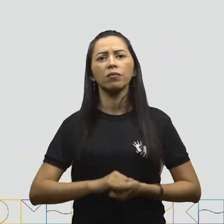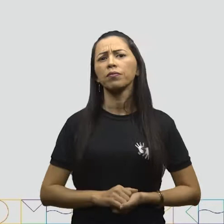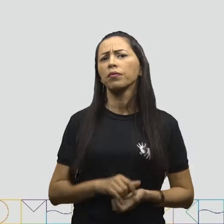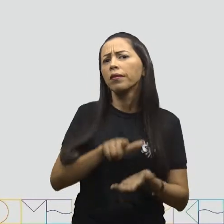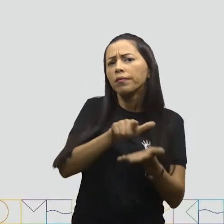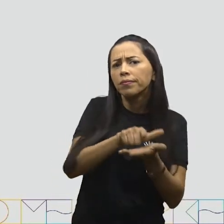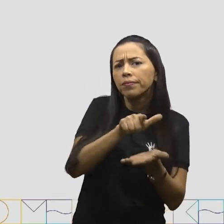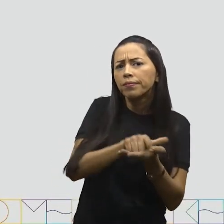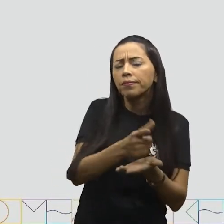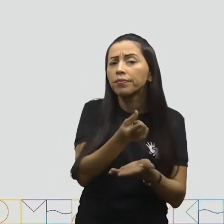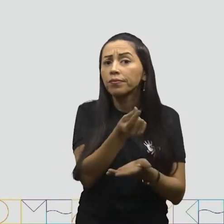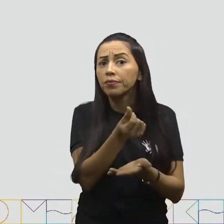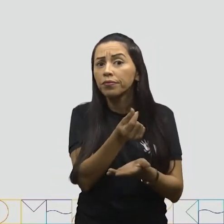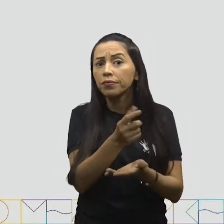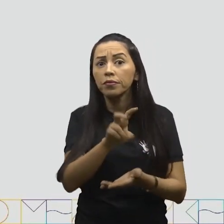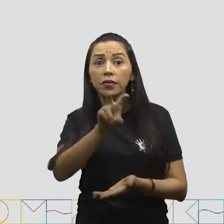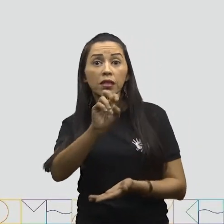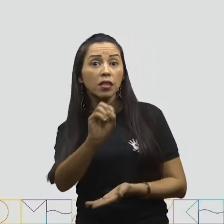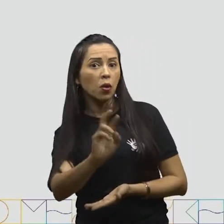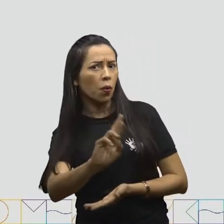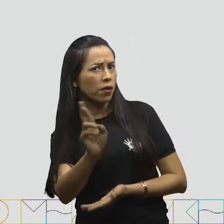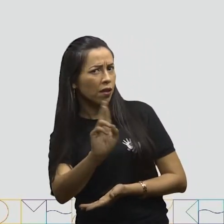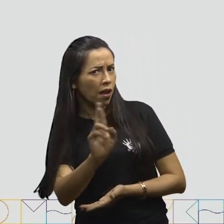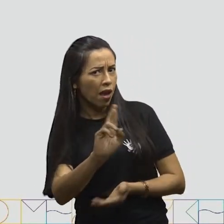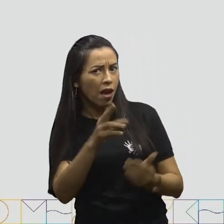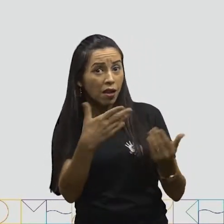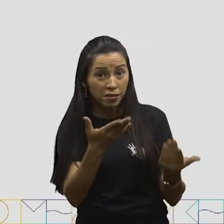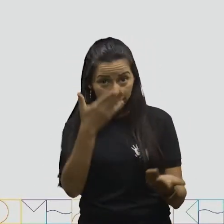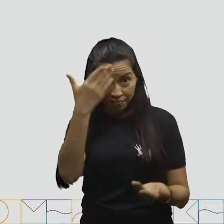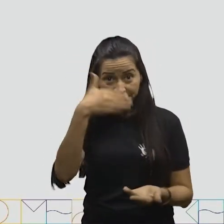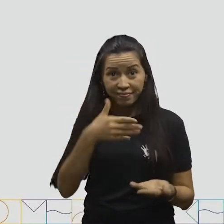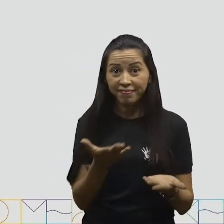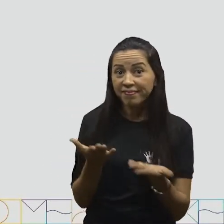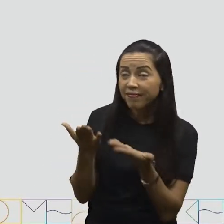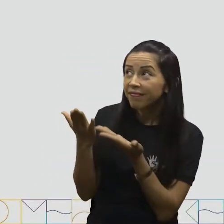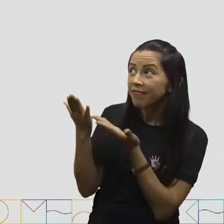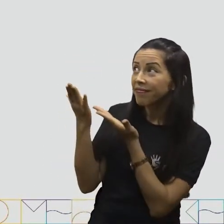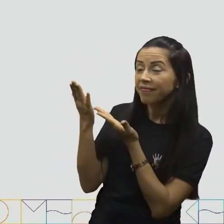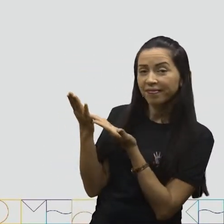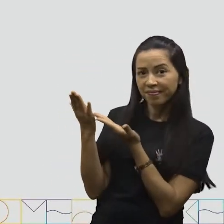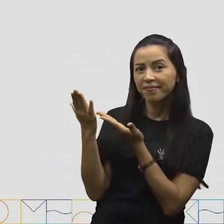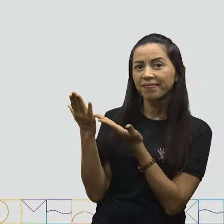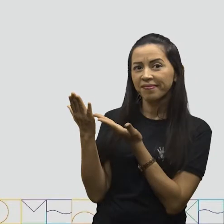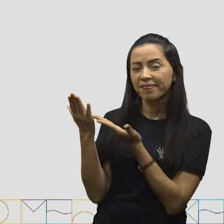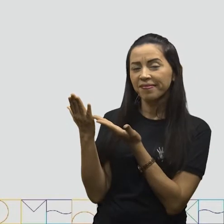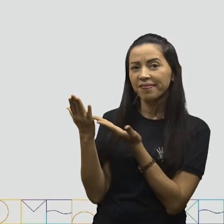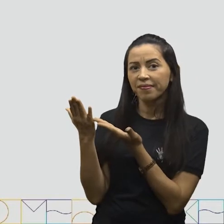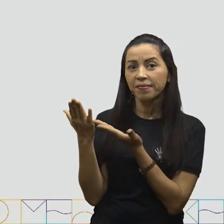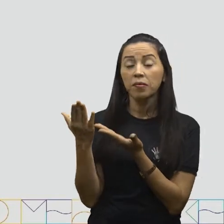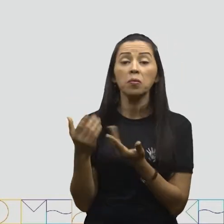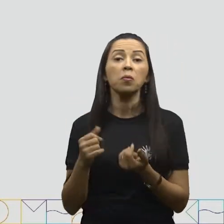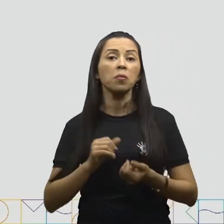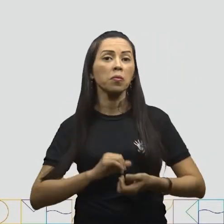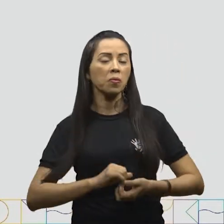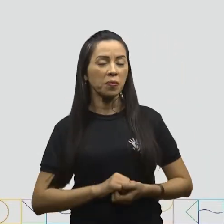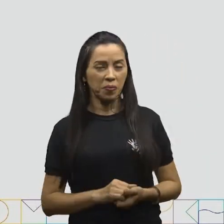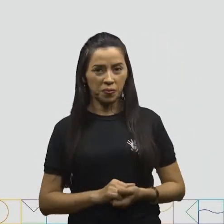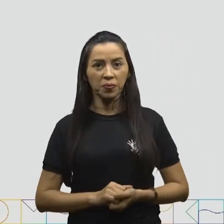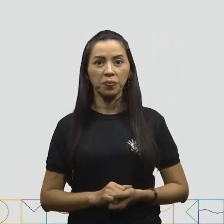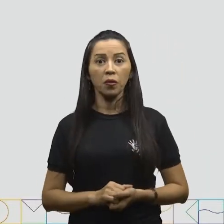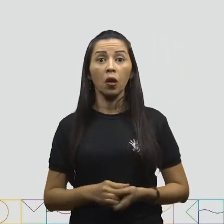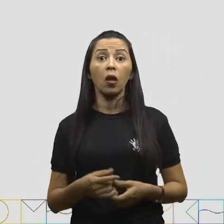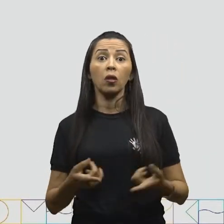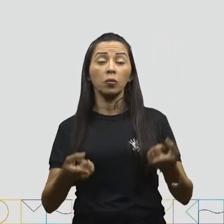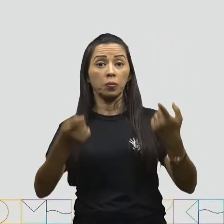mais uma outra que é a cédula de cinquenta reais. Olha só como nós podemos representá-la e assim nós a